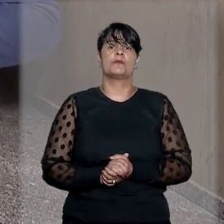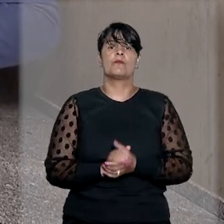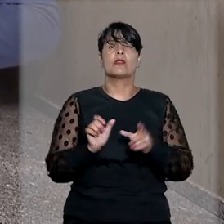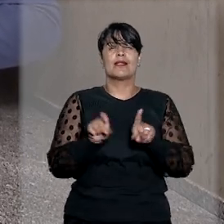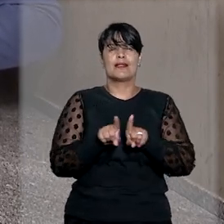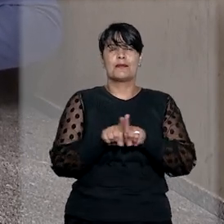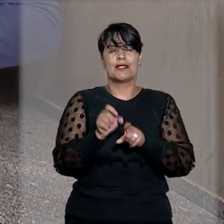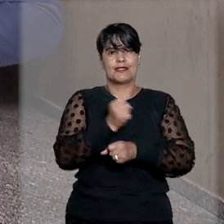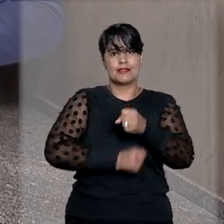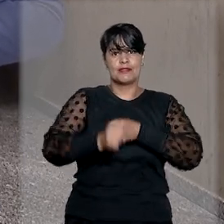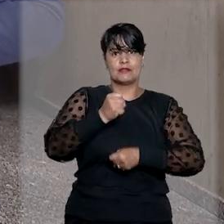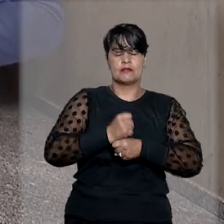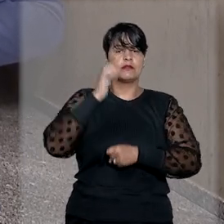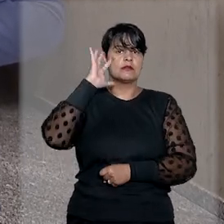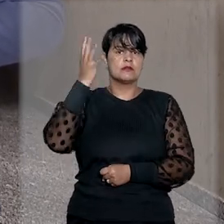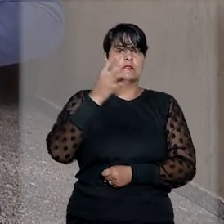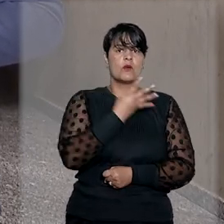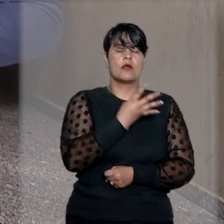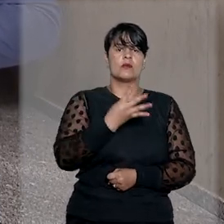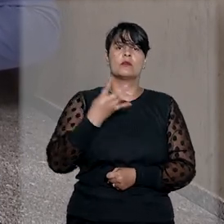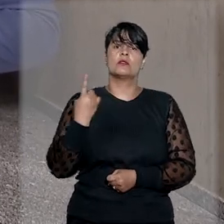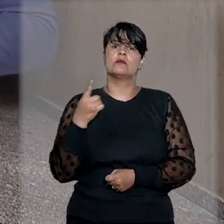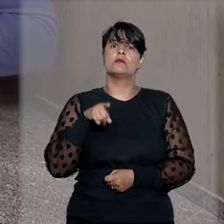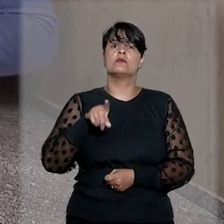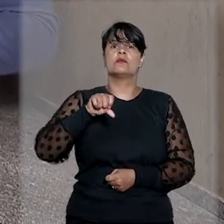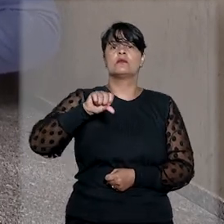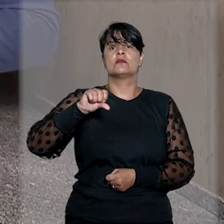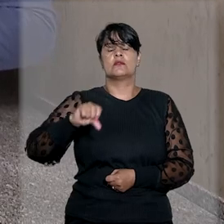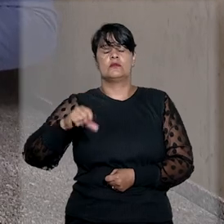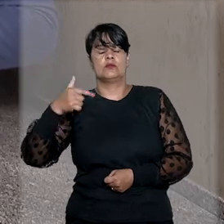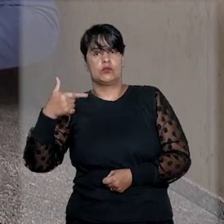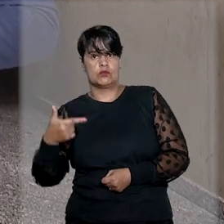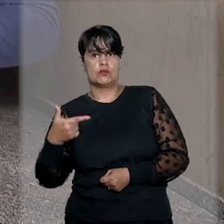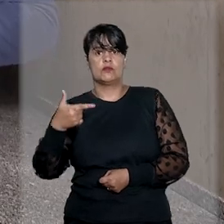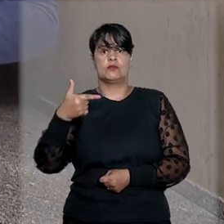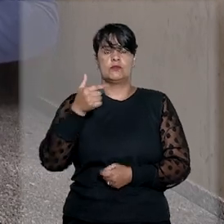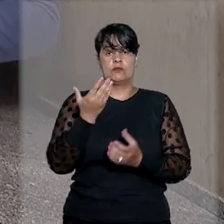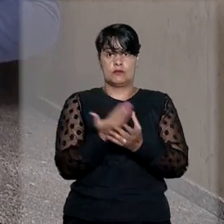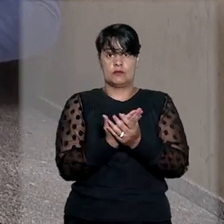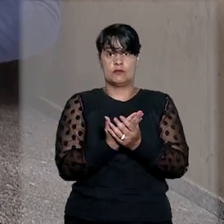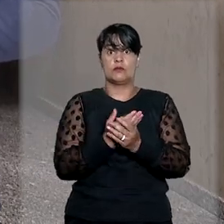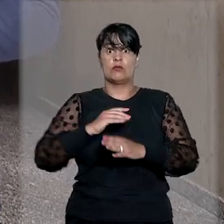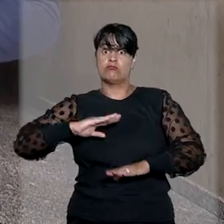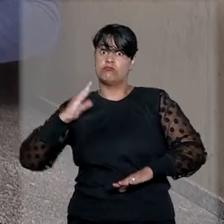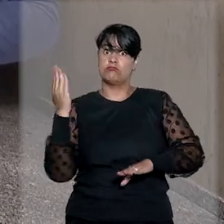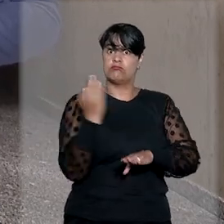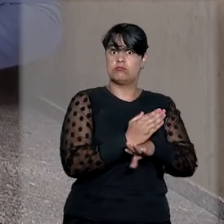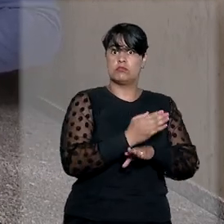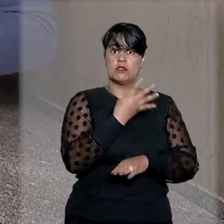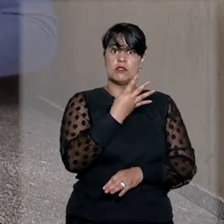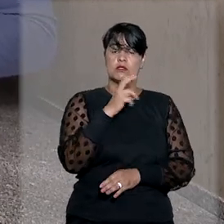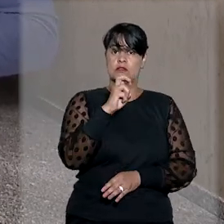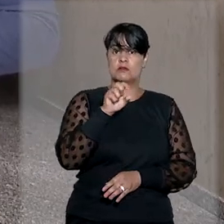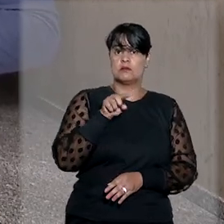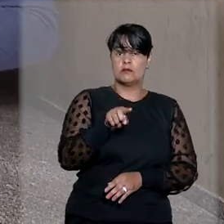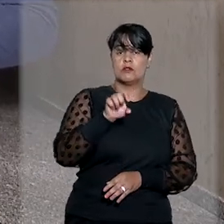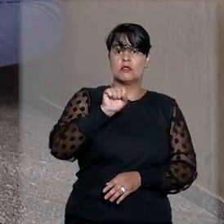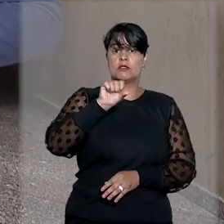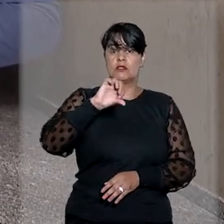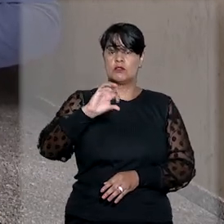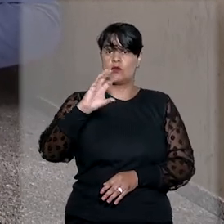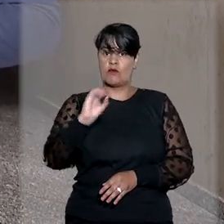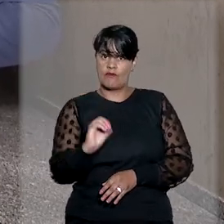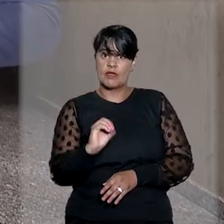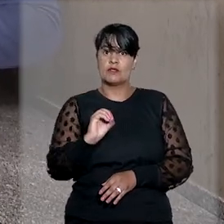441.902 processos, o que supera em 35.890 o